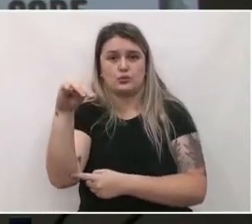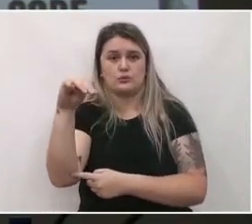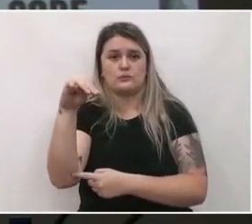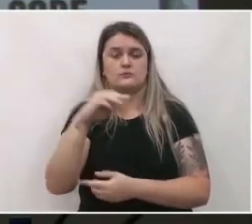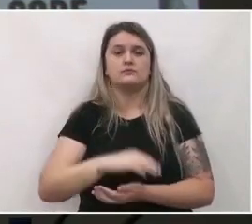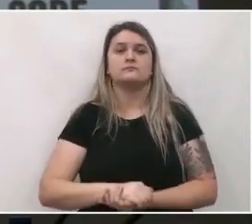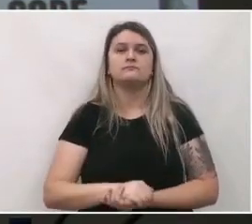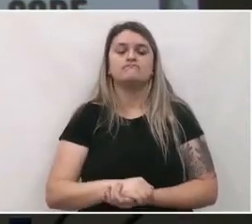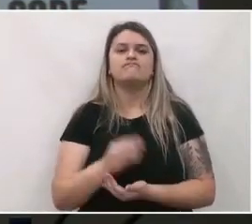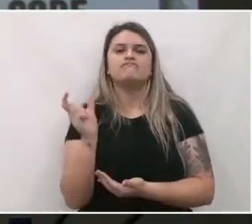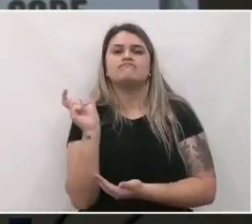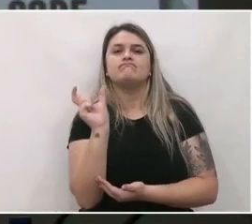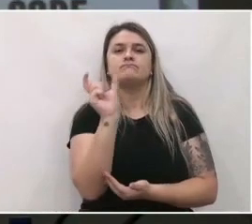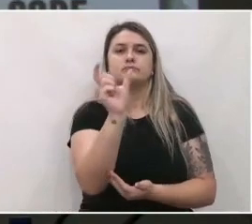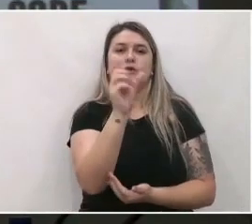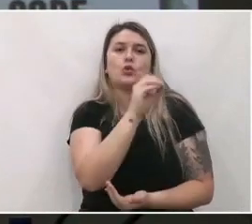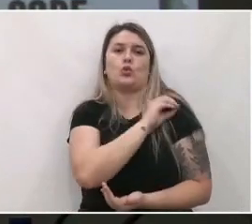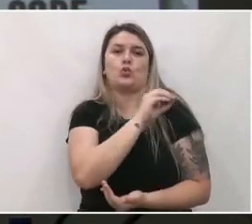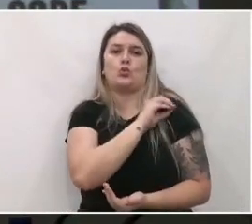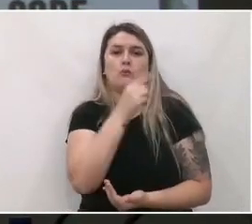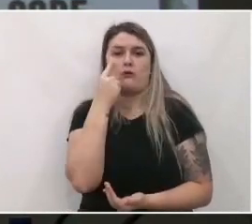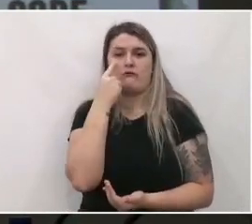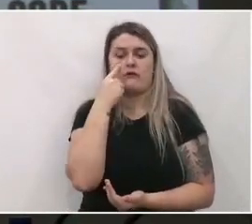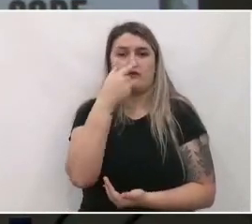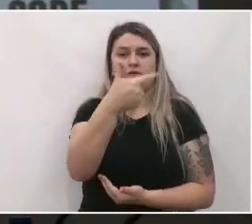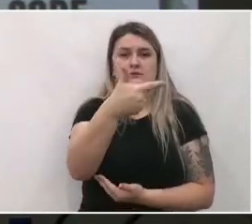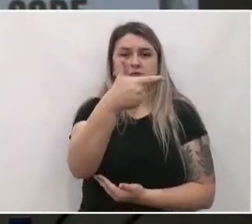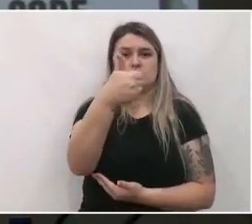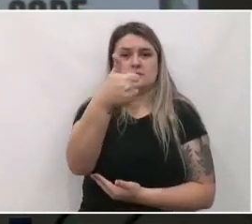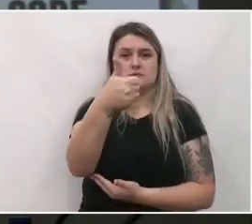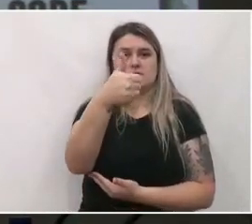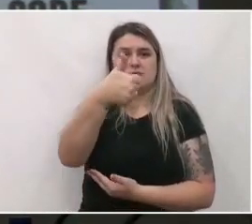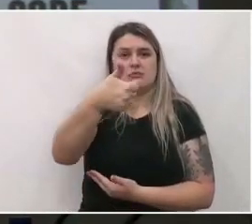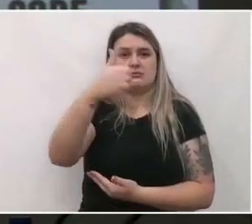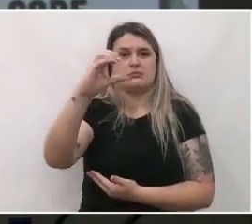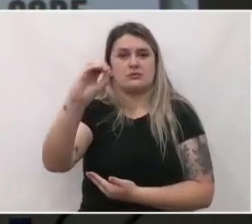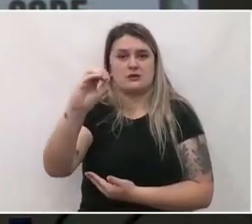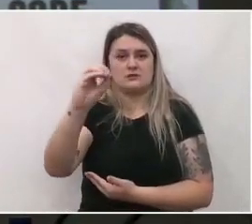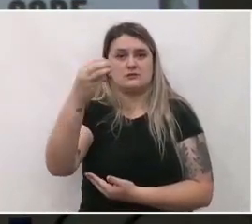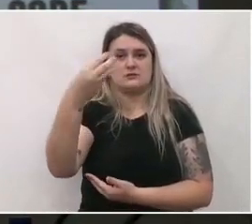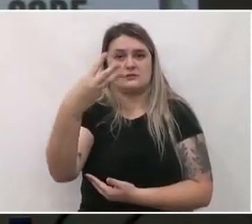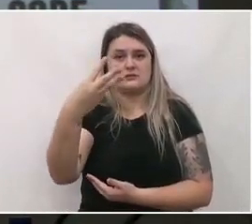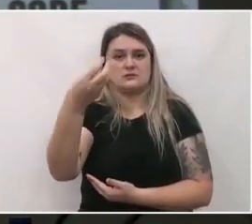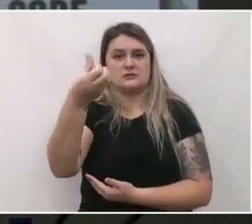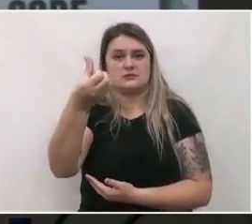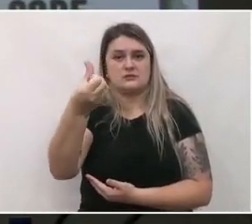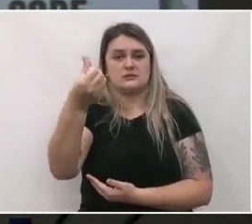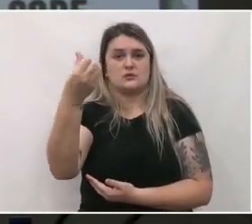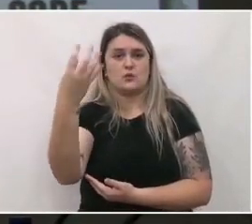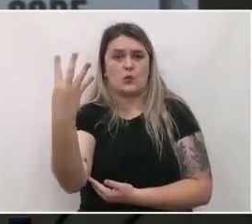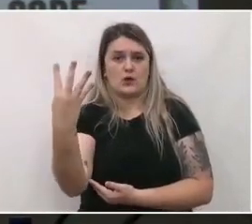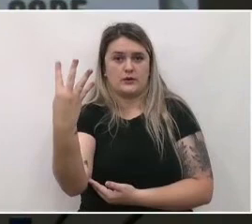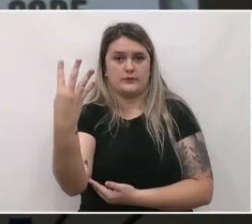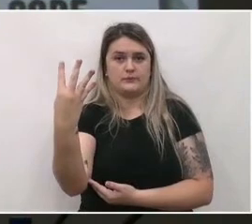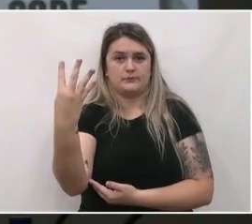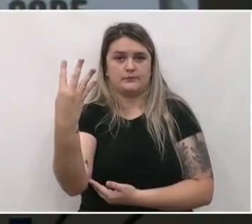e insira o código que está aqui abaixo, que é 2110364.